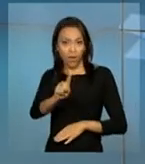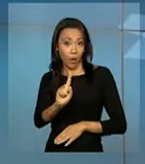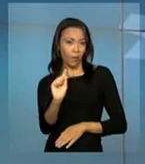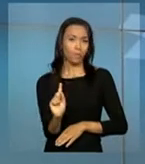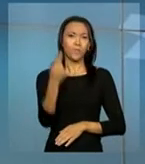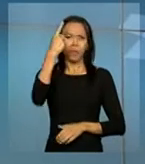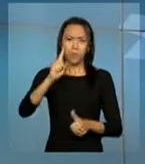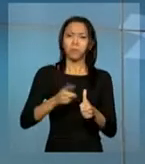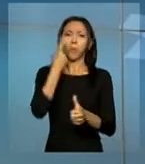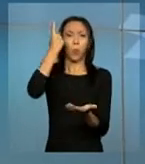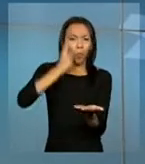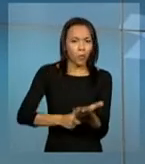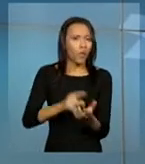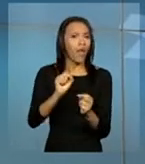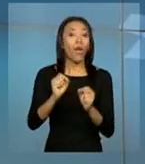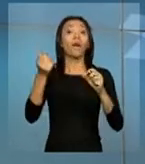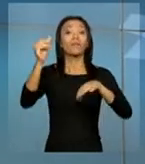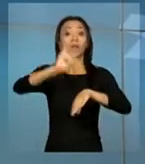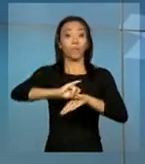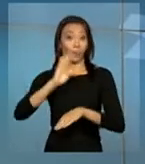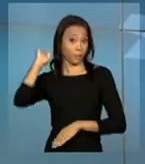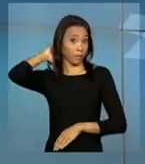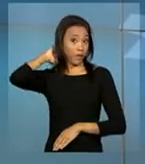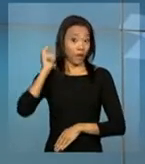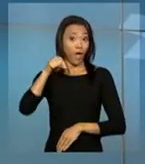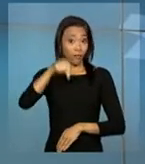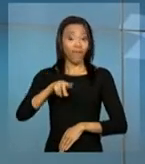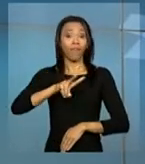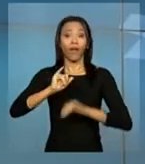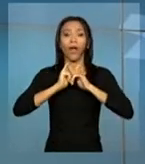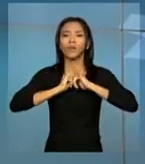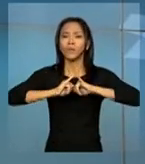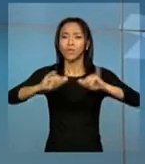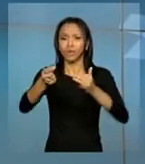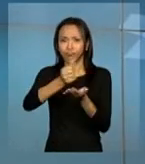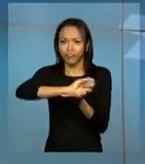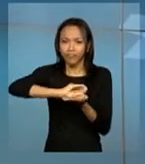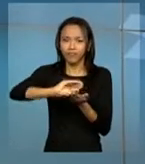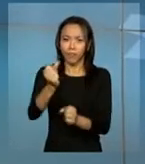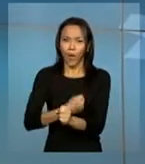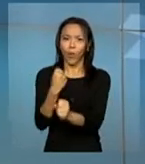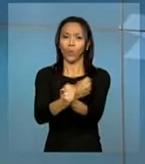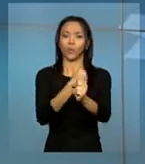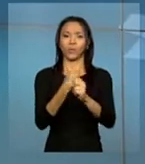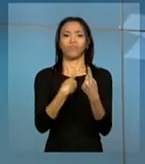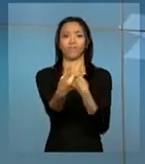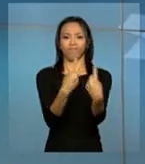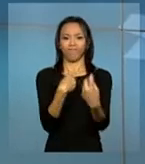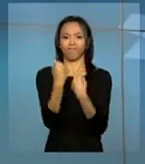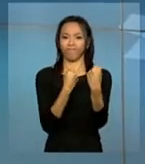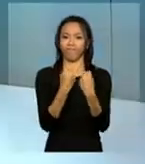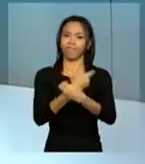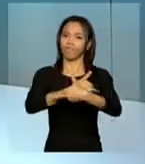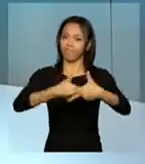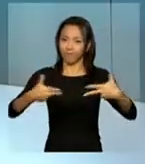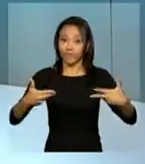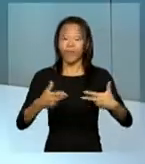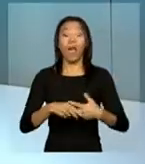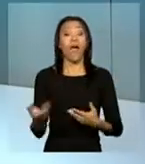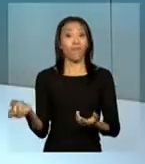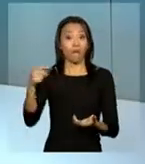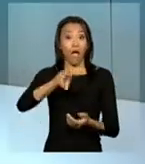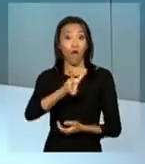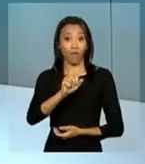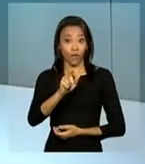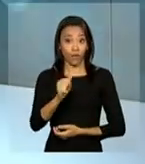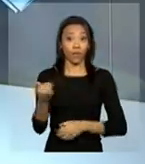compromisso dela será em Belém, onde vai anunciar recursos para obras de mobilidade urbana. Vamos ao vivo